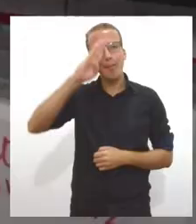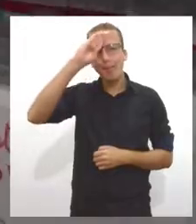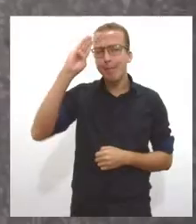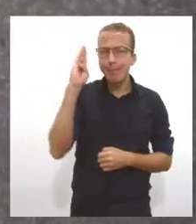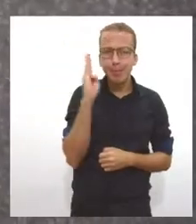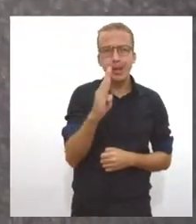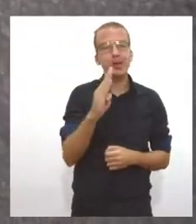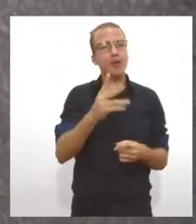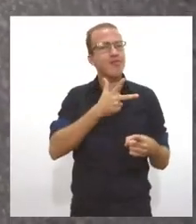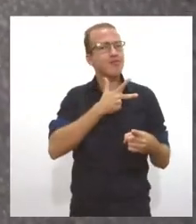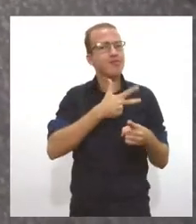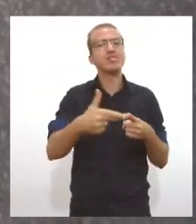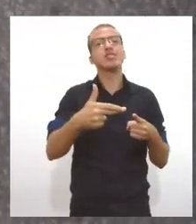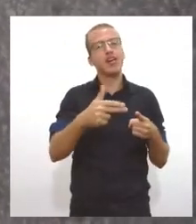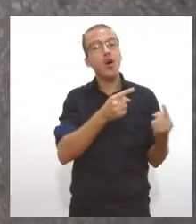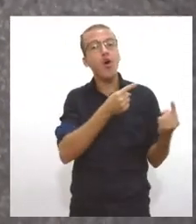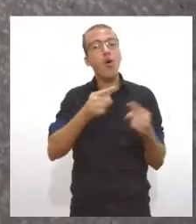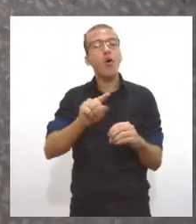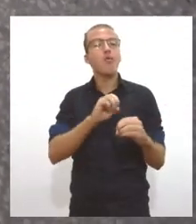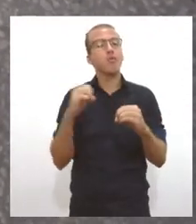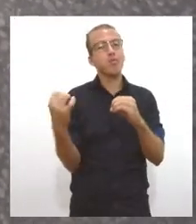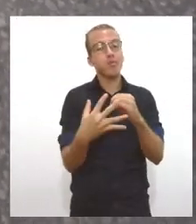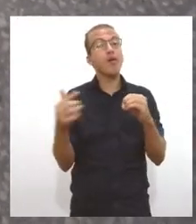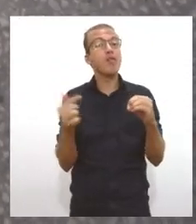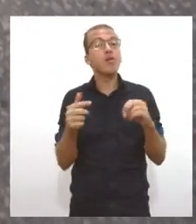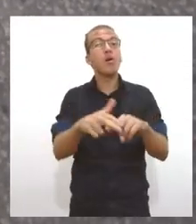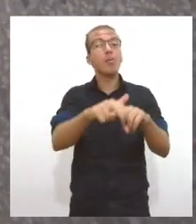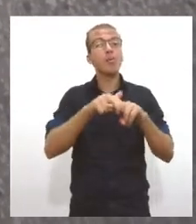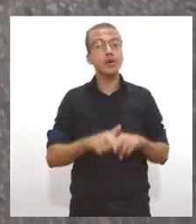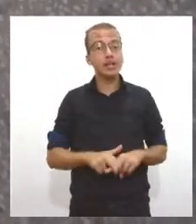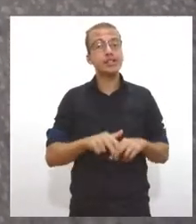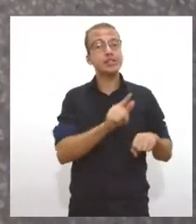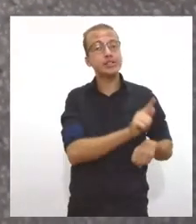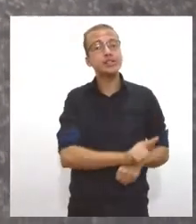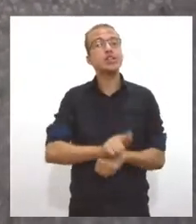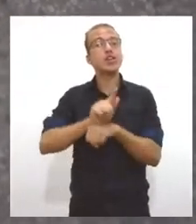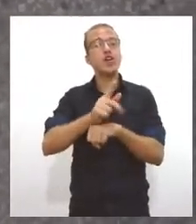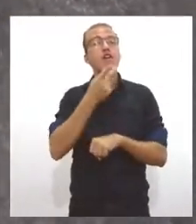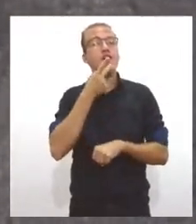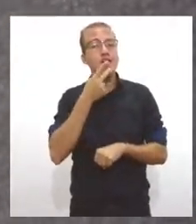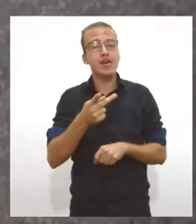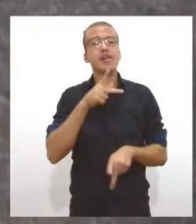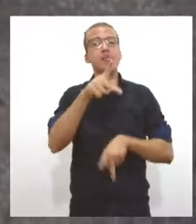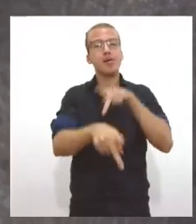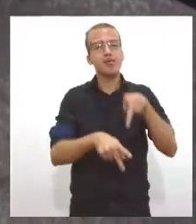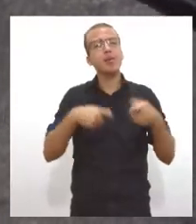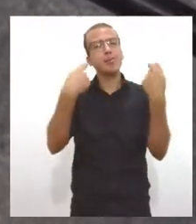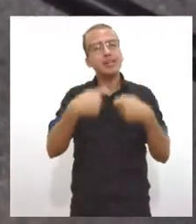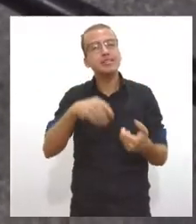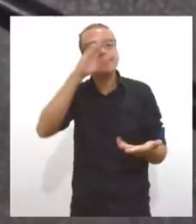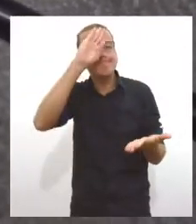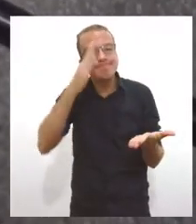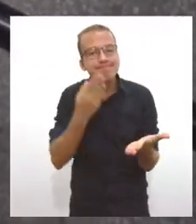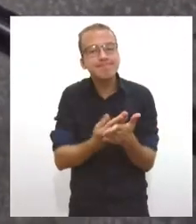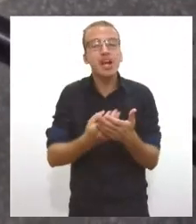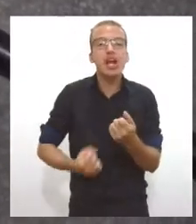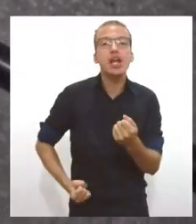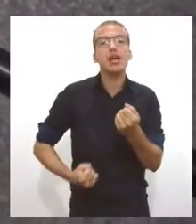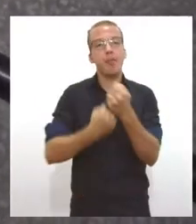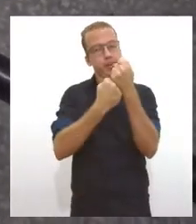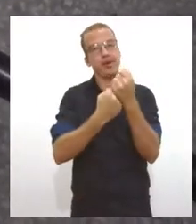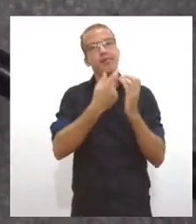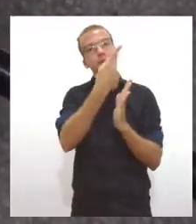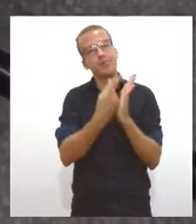doença. Por isso, os gestores defendem que a população acredite e apoie o Programa Nacional de Imunização,